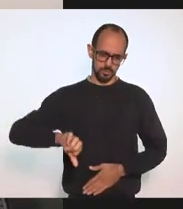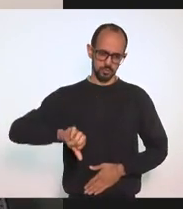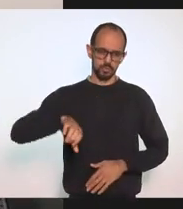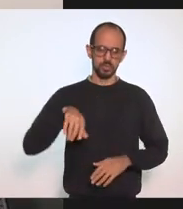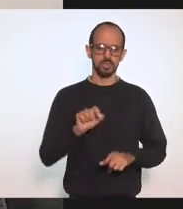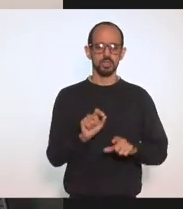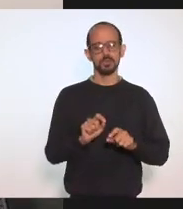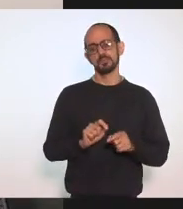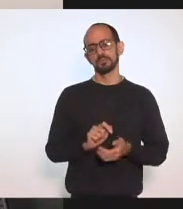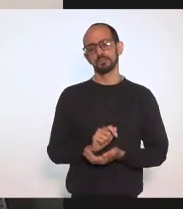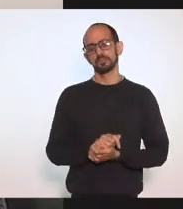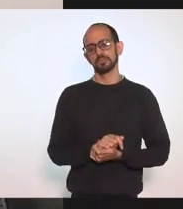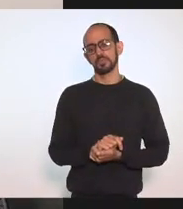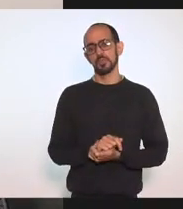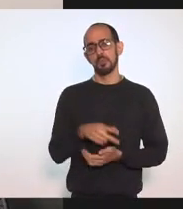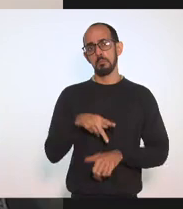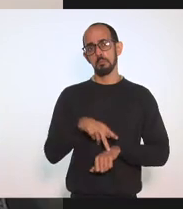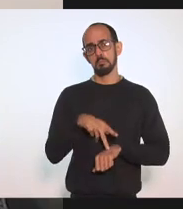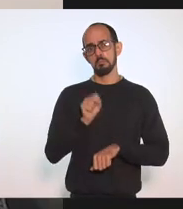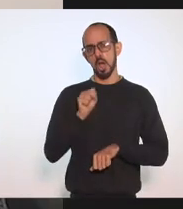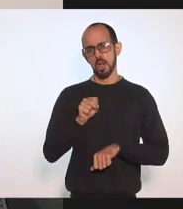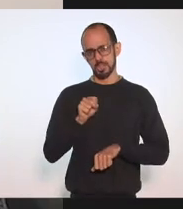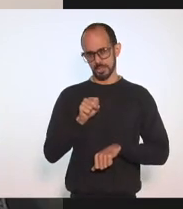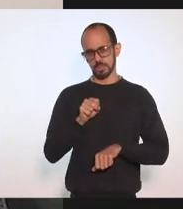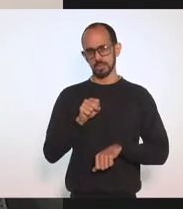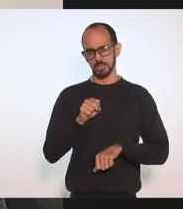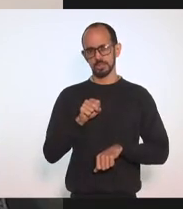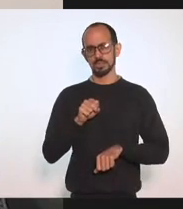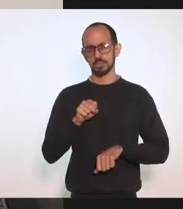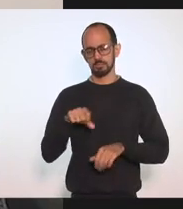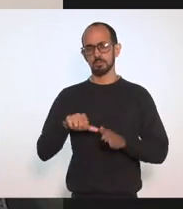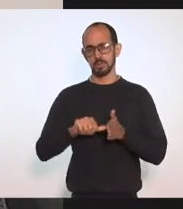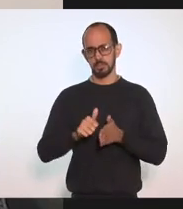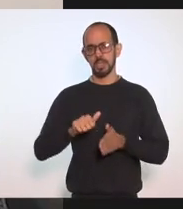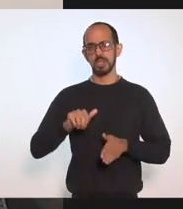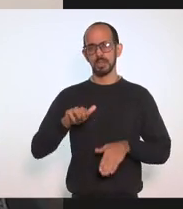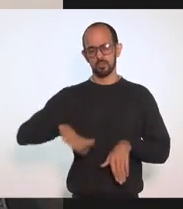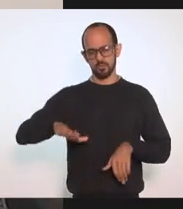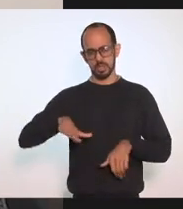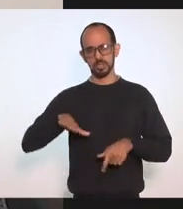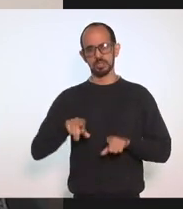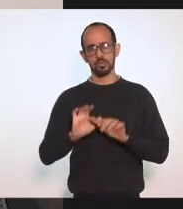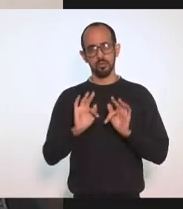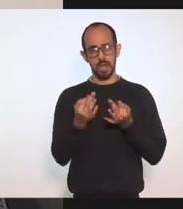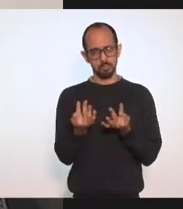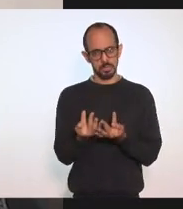Uma Pós-graduação Em primeira Infância Família E Adolescência